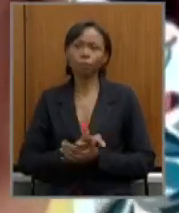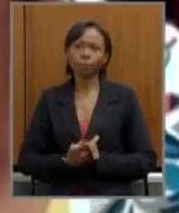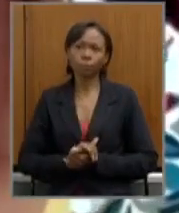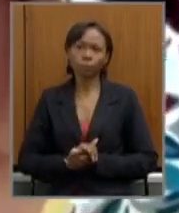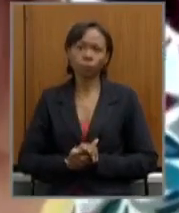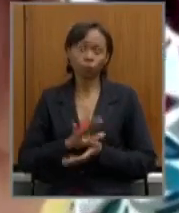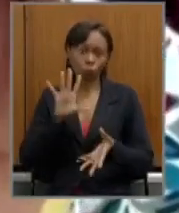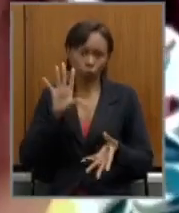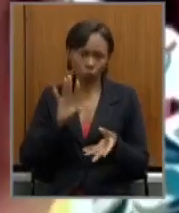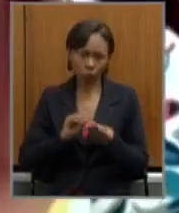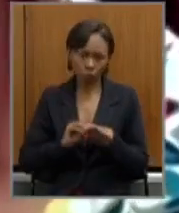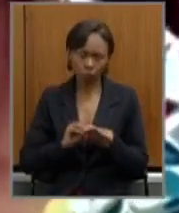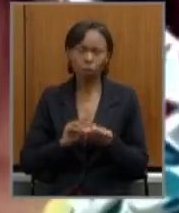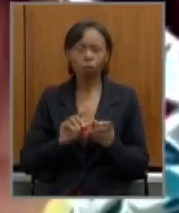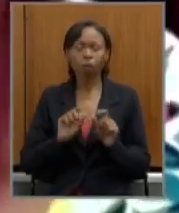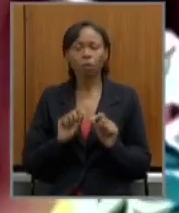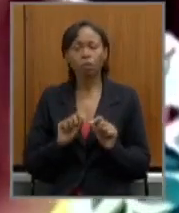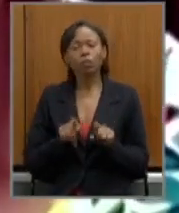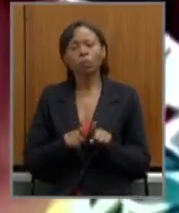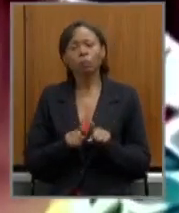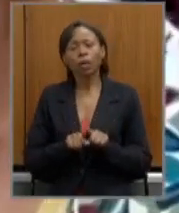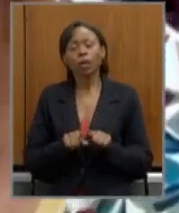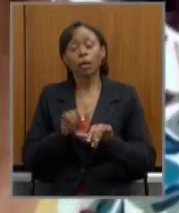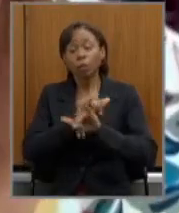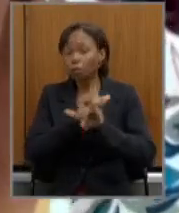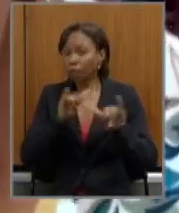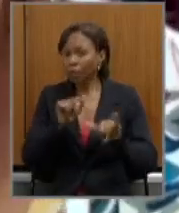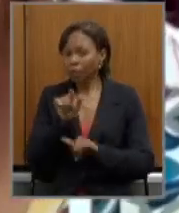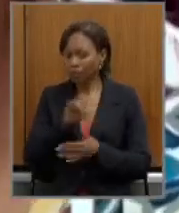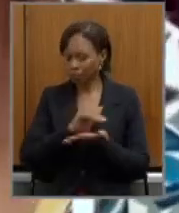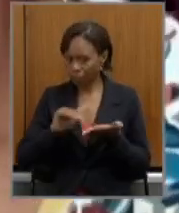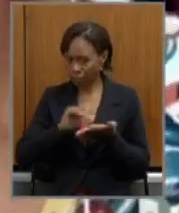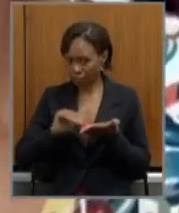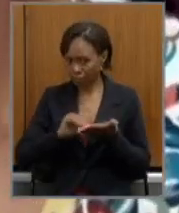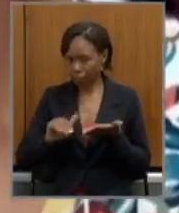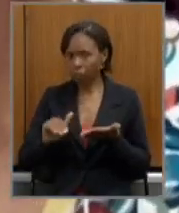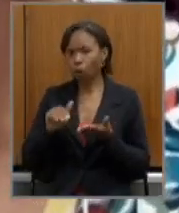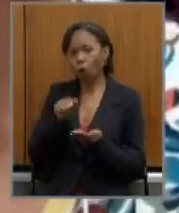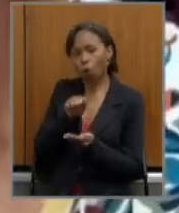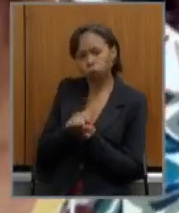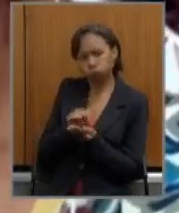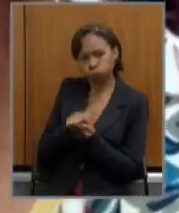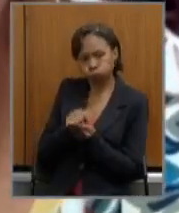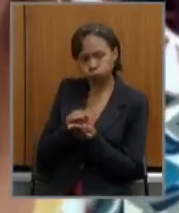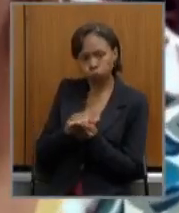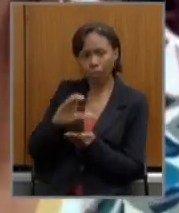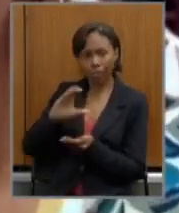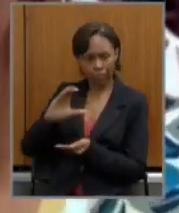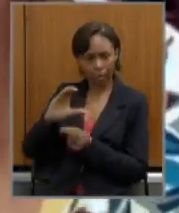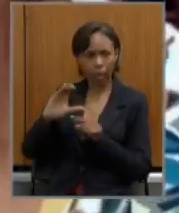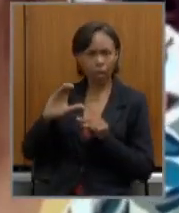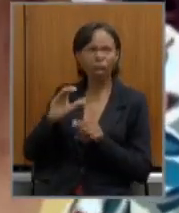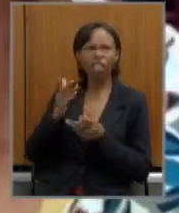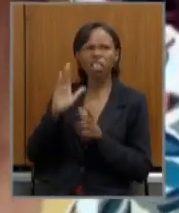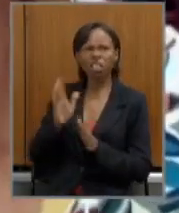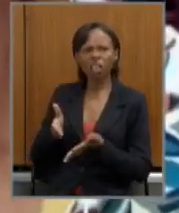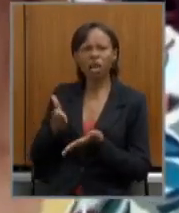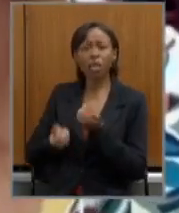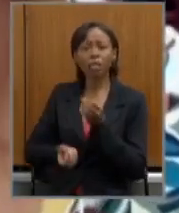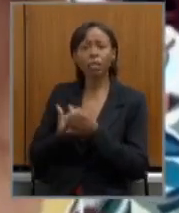concluindo lembrando os secretários que o fundo de capitalização ele foi criado em Minas